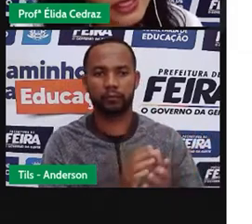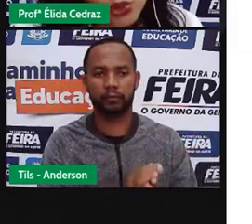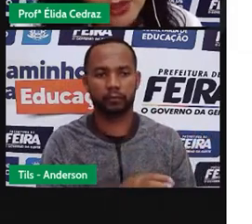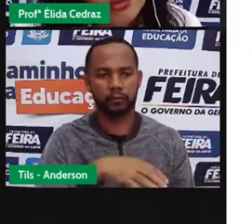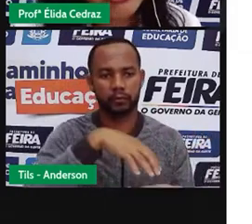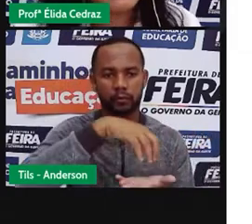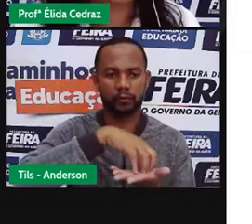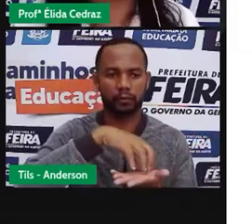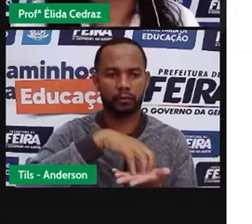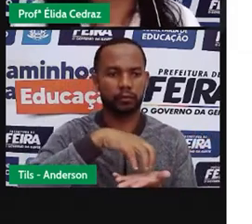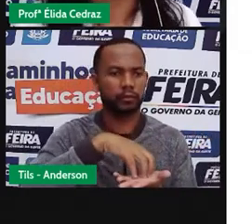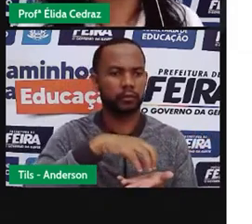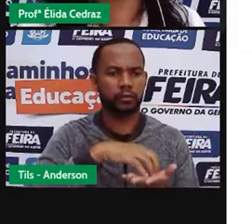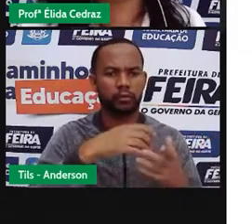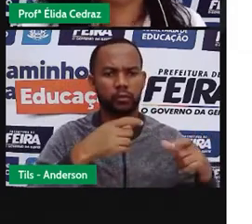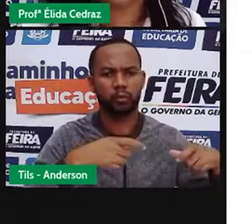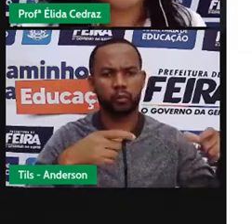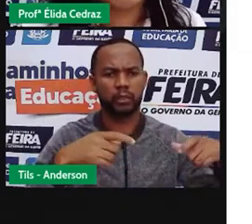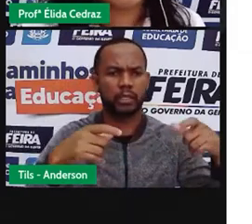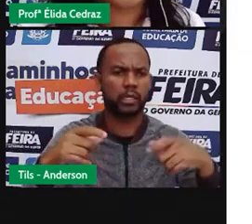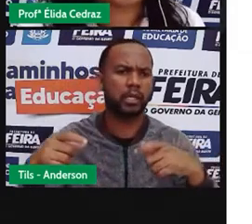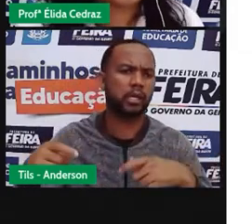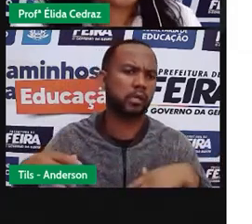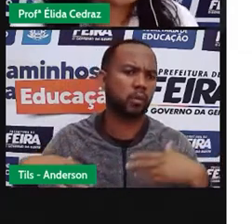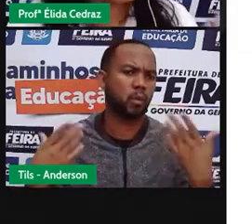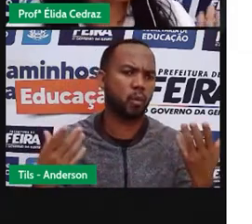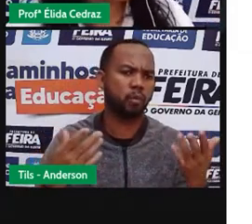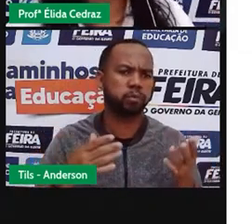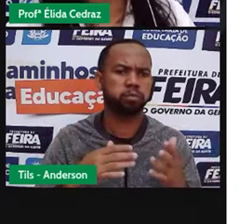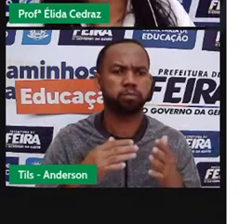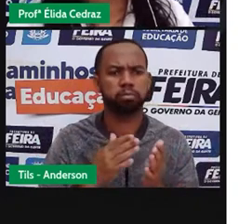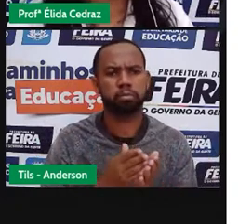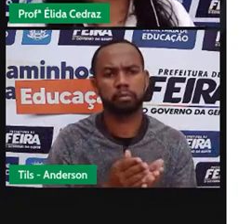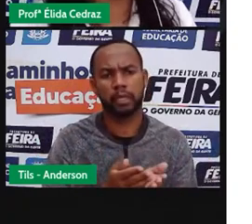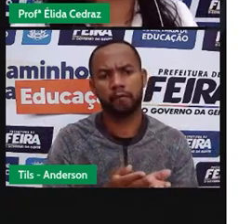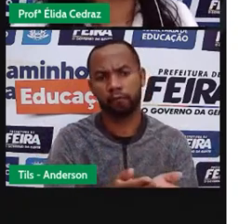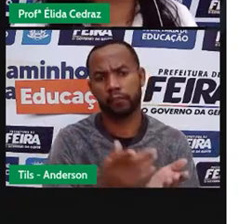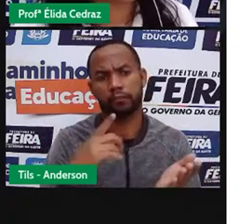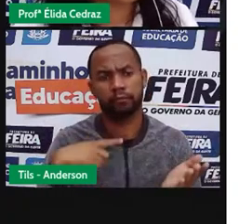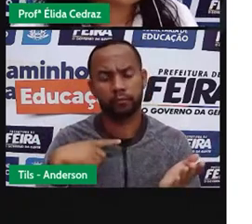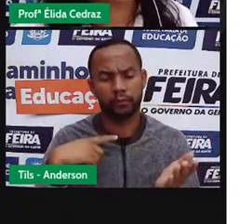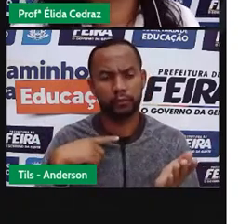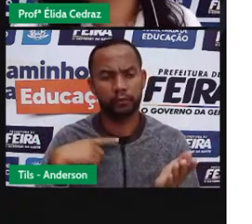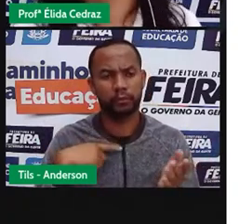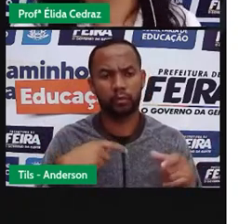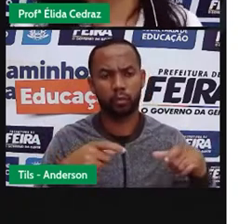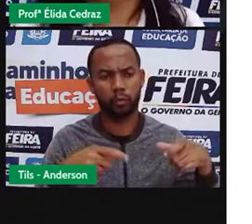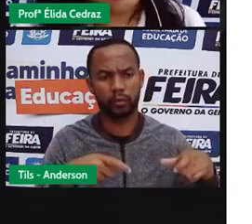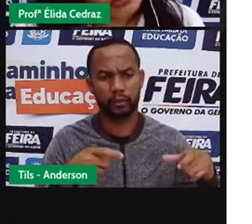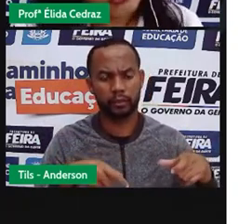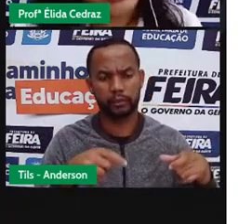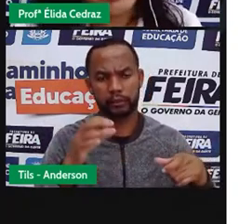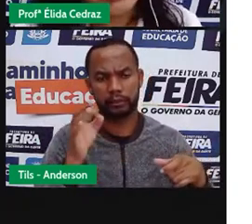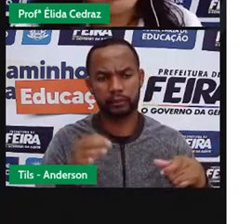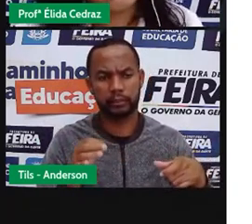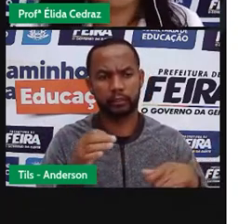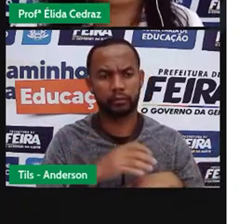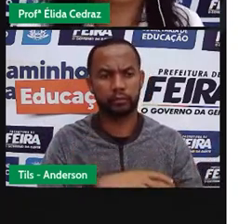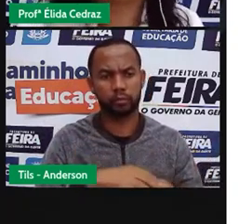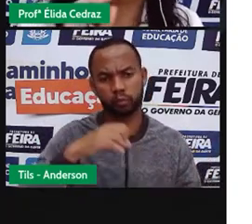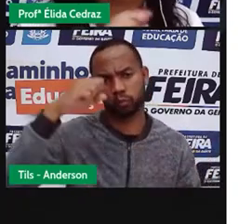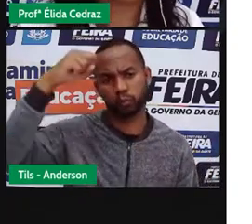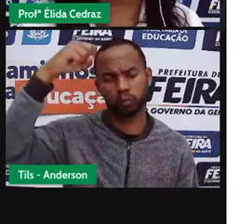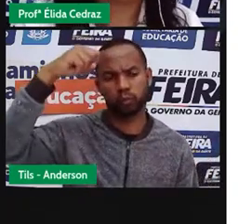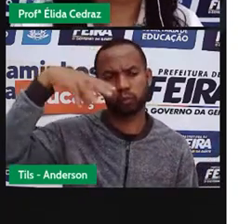cidade ou da vila, dentro de uma embarcação. Tinha um local com a marcação pelo sol